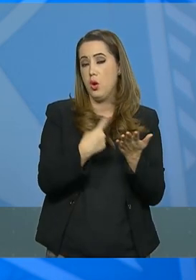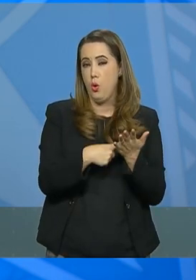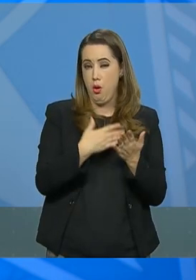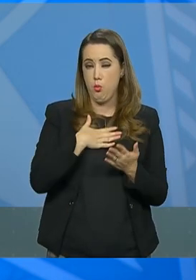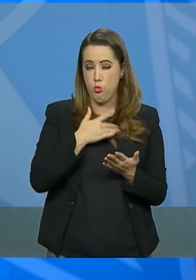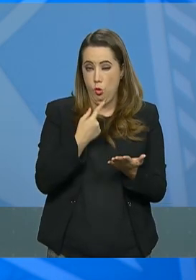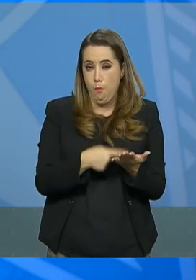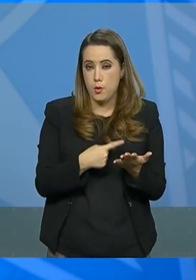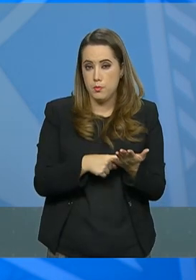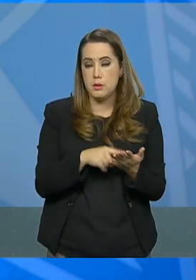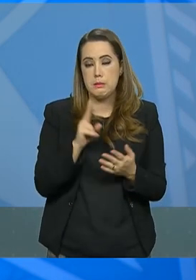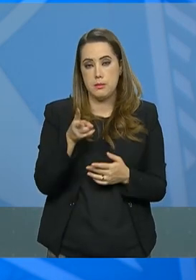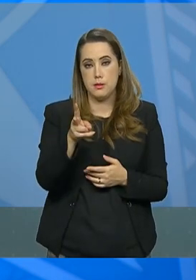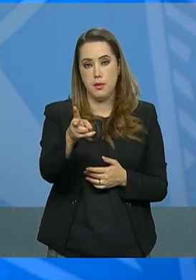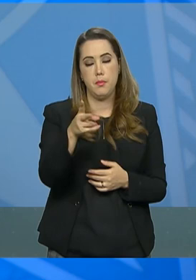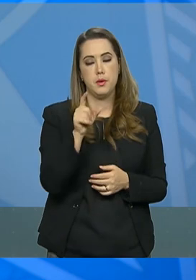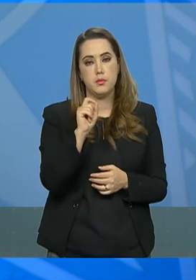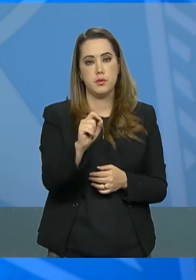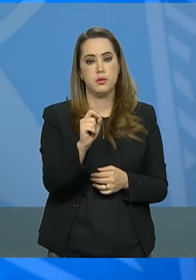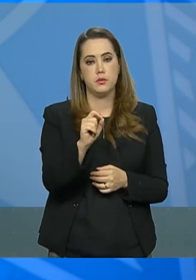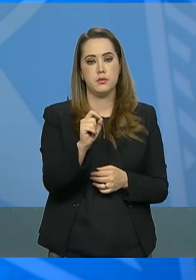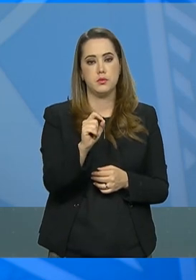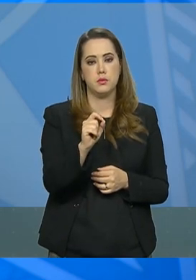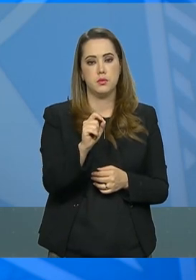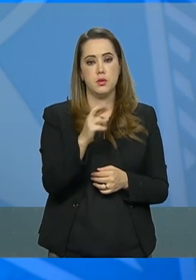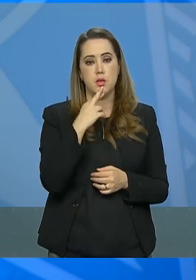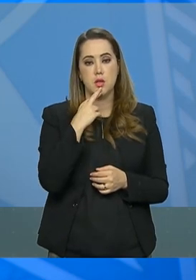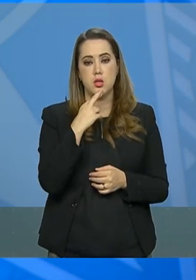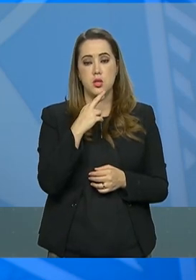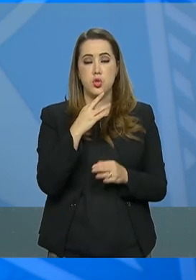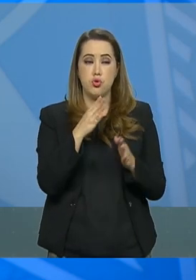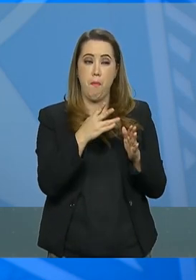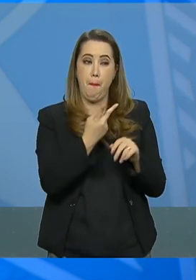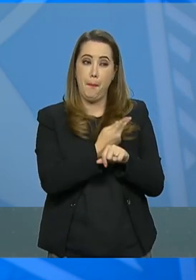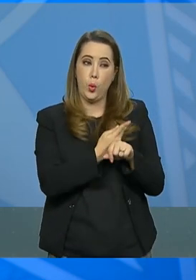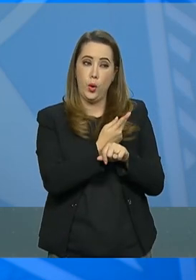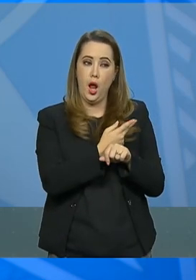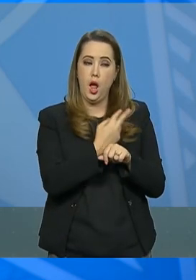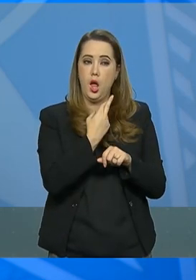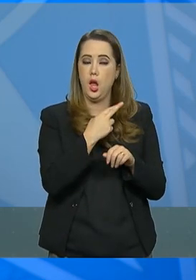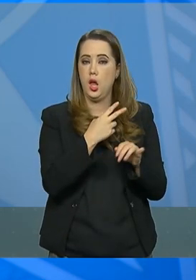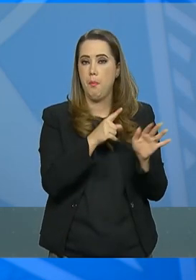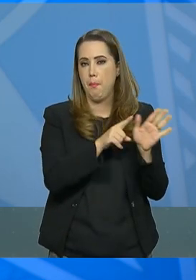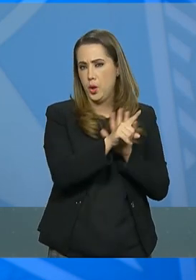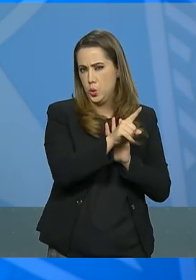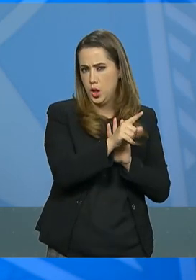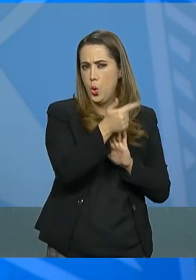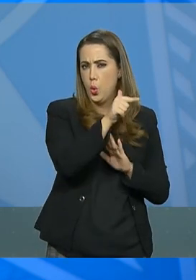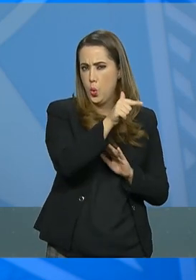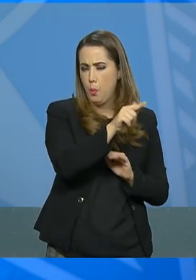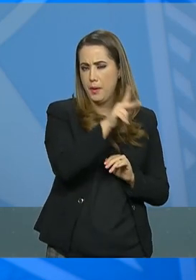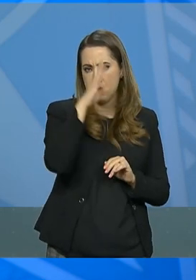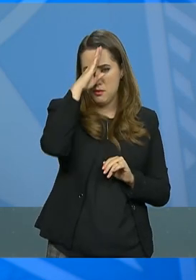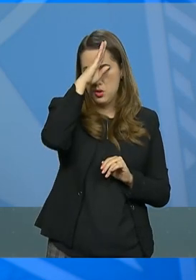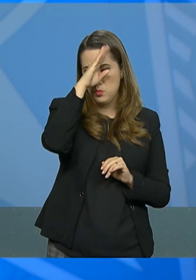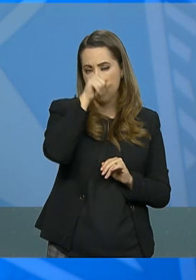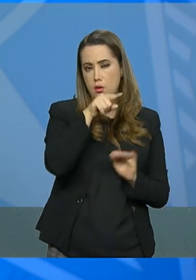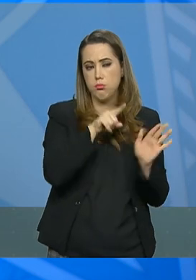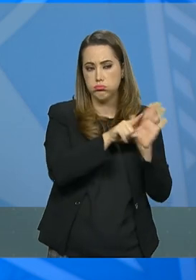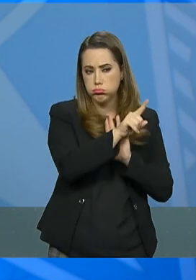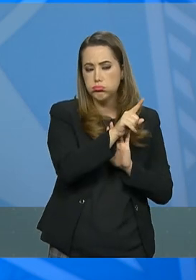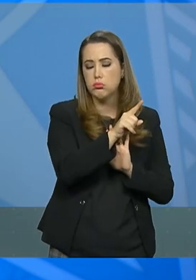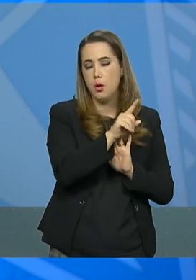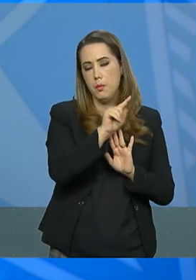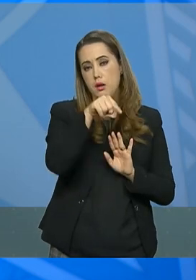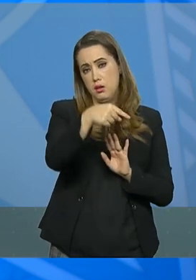-me, como de costume, de requisitar essa informação ao nosso presidente. No momento, não tenho como te